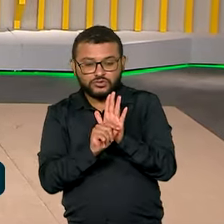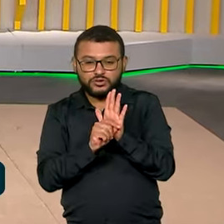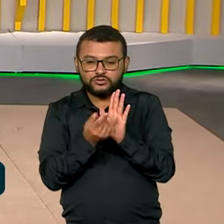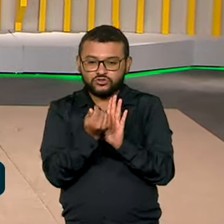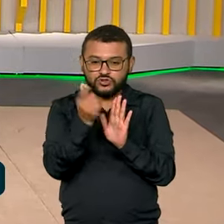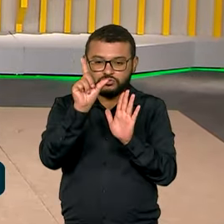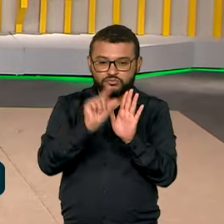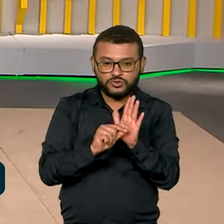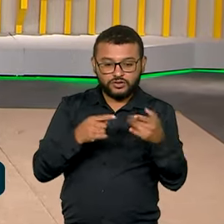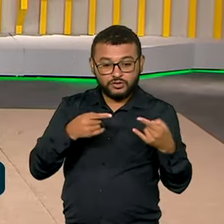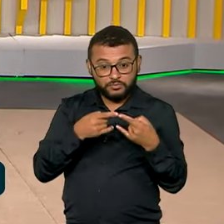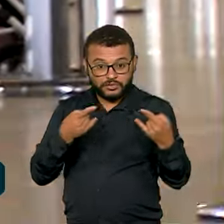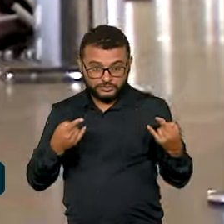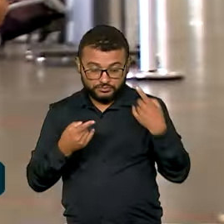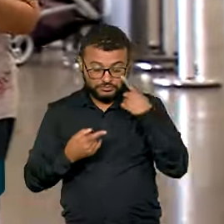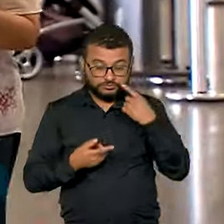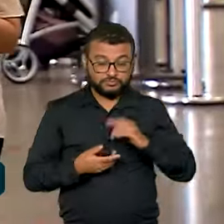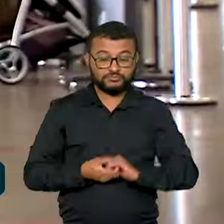passagens no país.